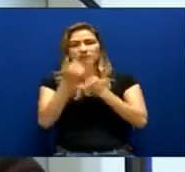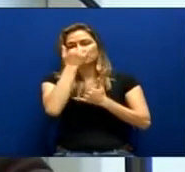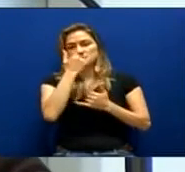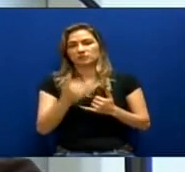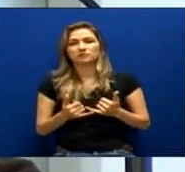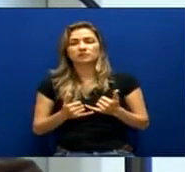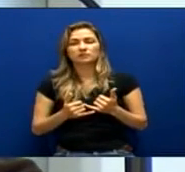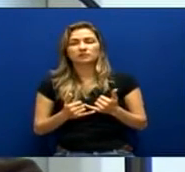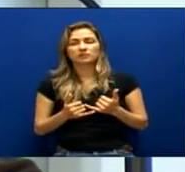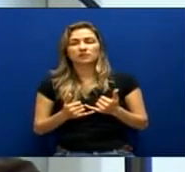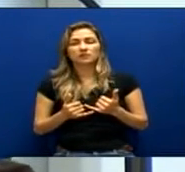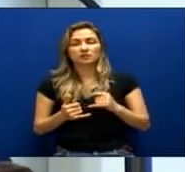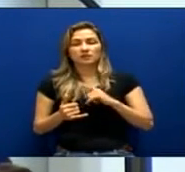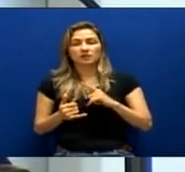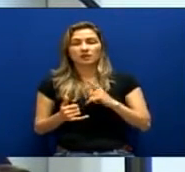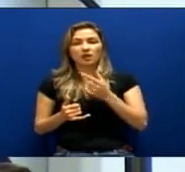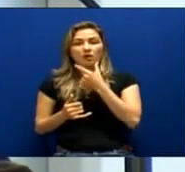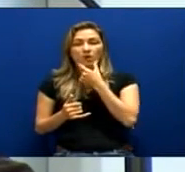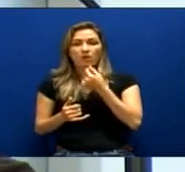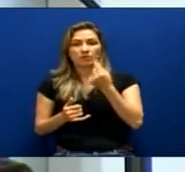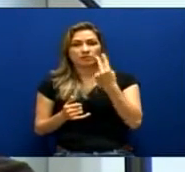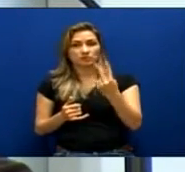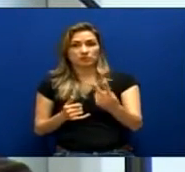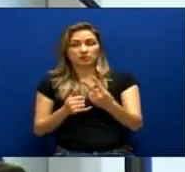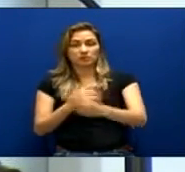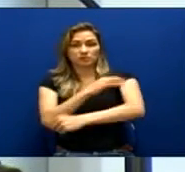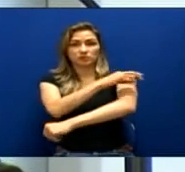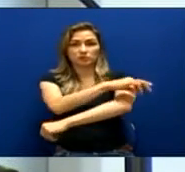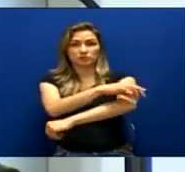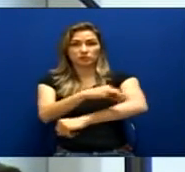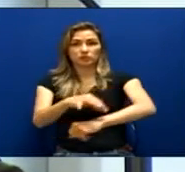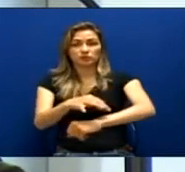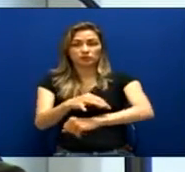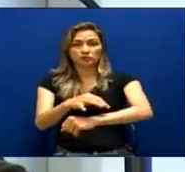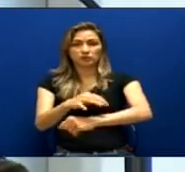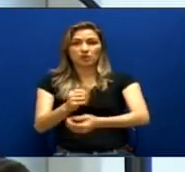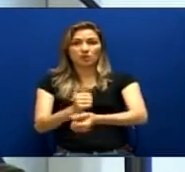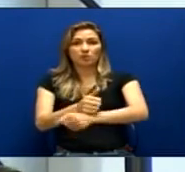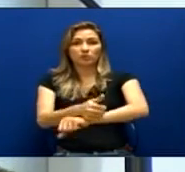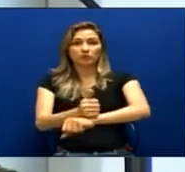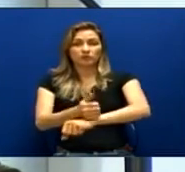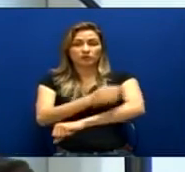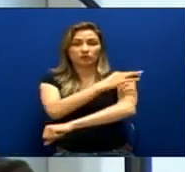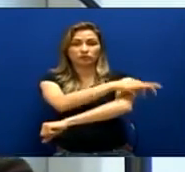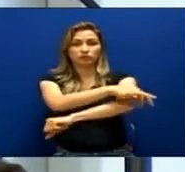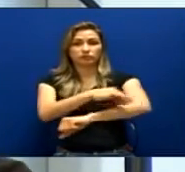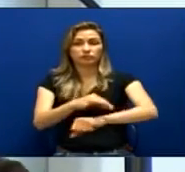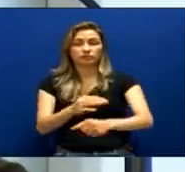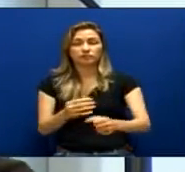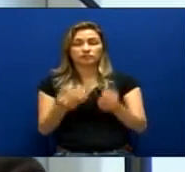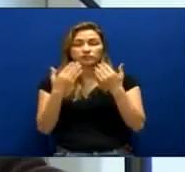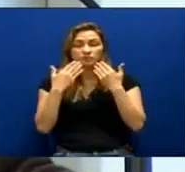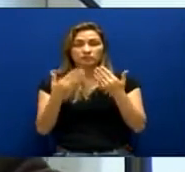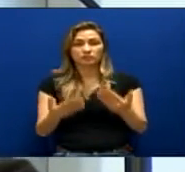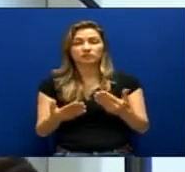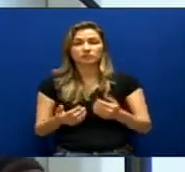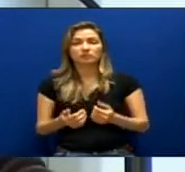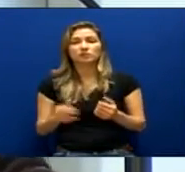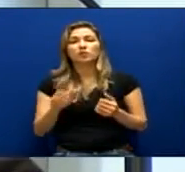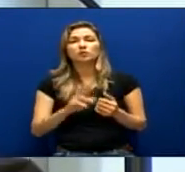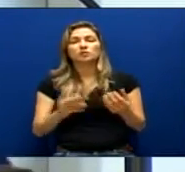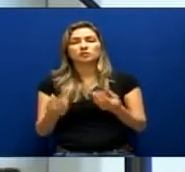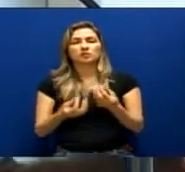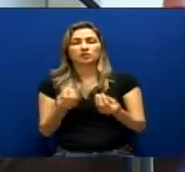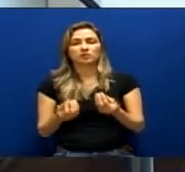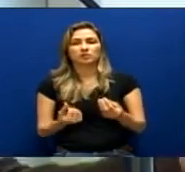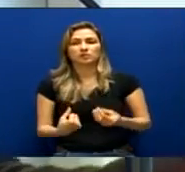engenheiros. Dois engenheiros, eles virão para mostrar para vocês a arma, as armas. Como que acontece?